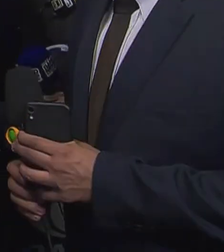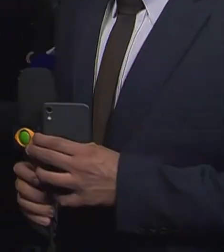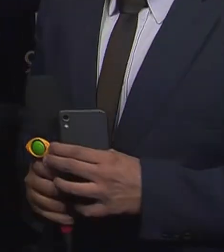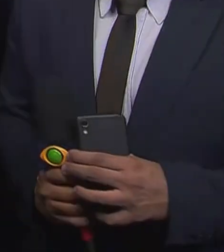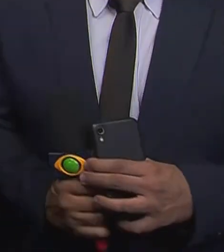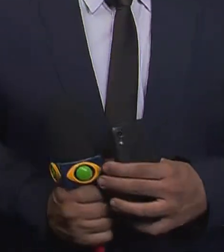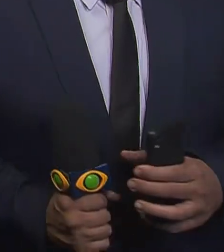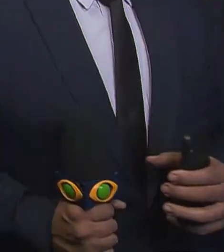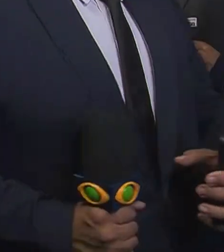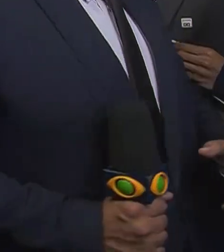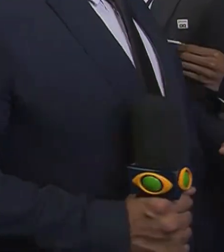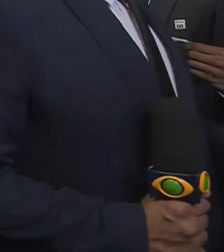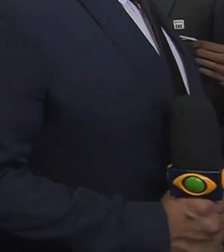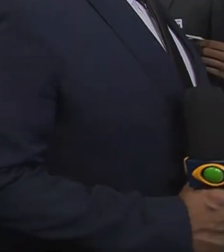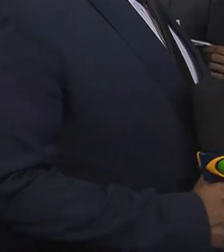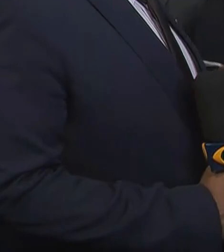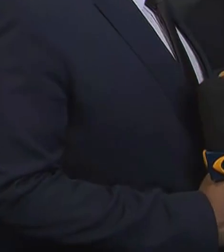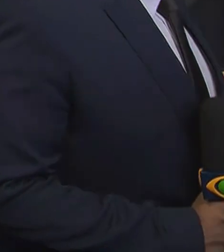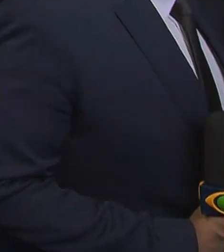Segunda.